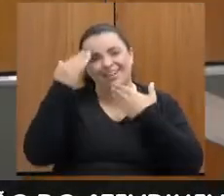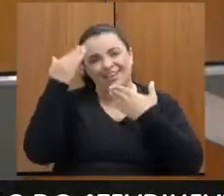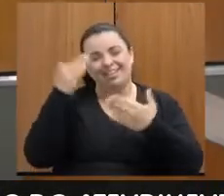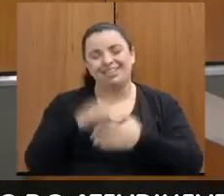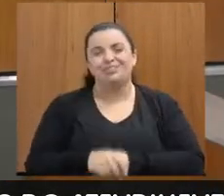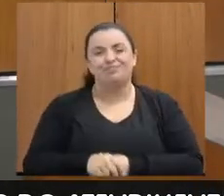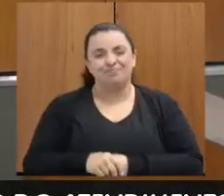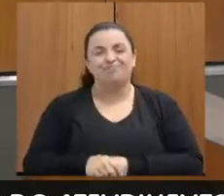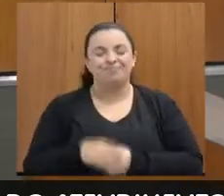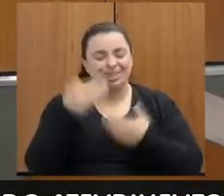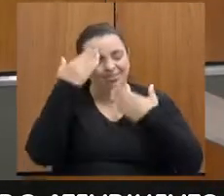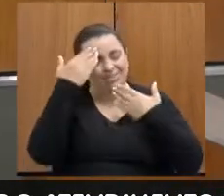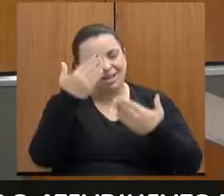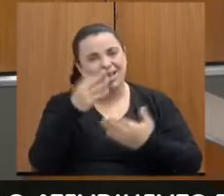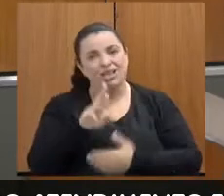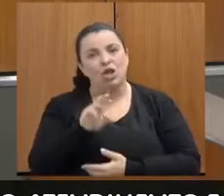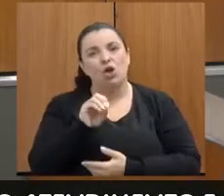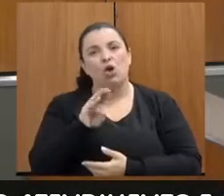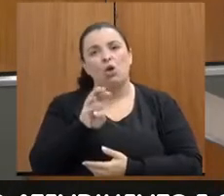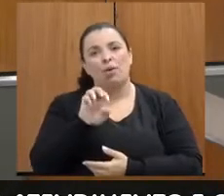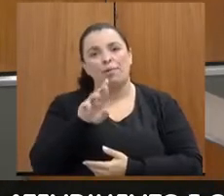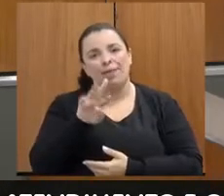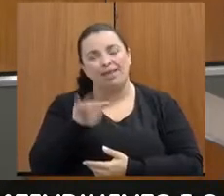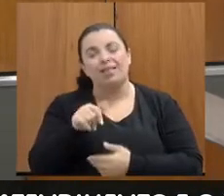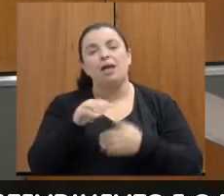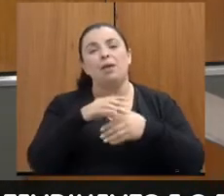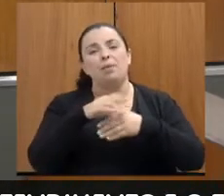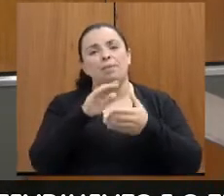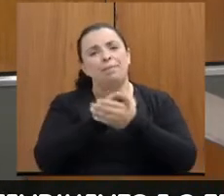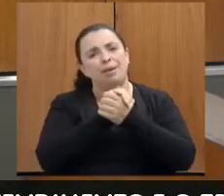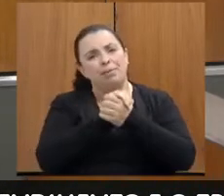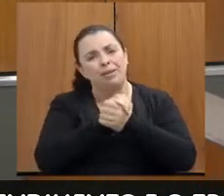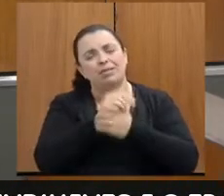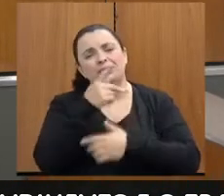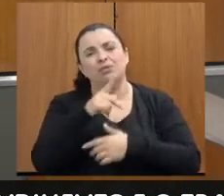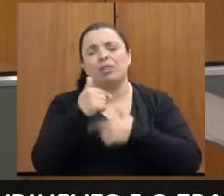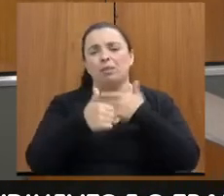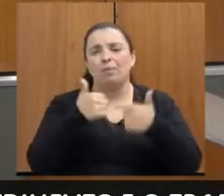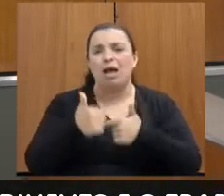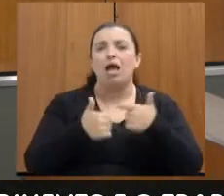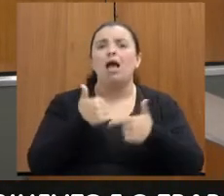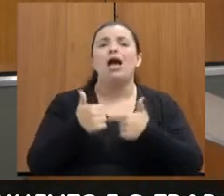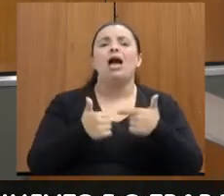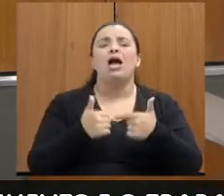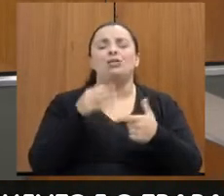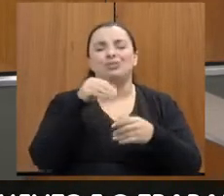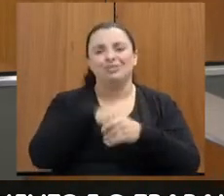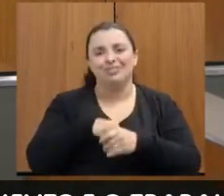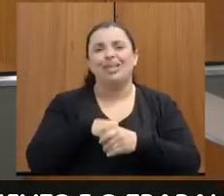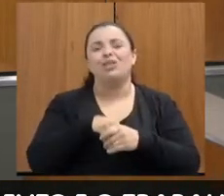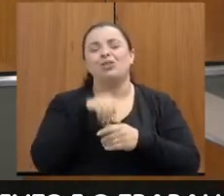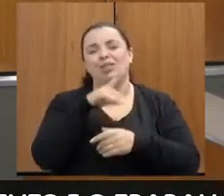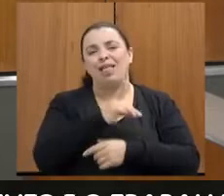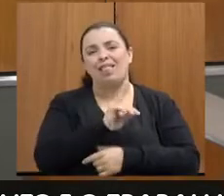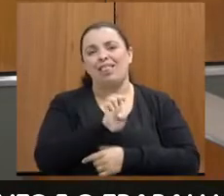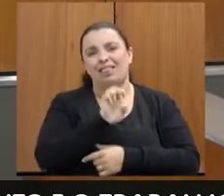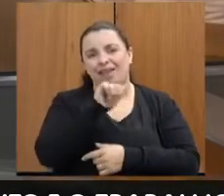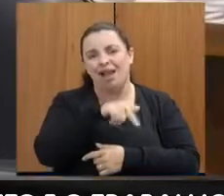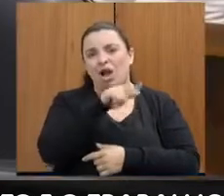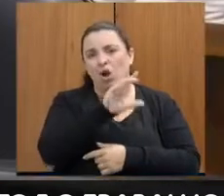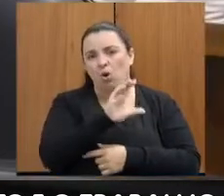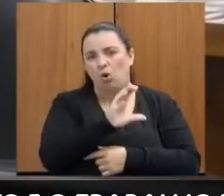Agradecemos, Roberta. Parabenizamos pela iniciativa, pelo trabalho que vocês vêm desenvolvendo lá em